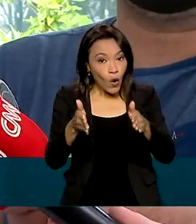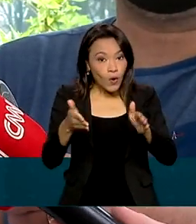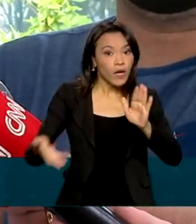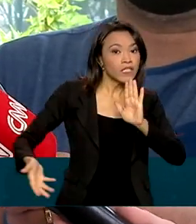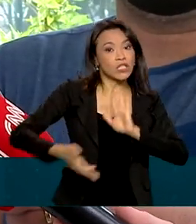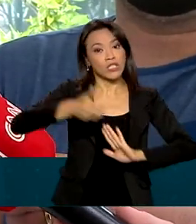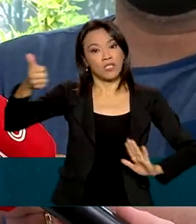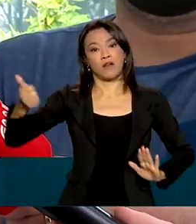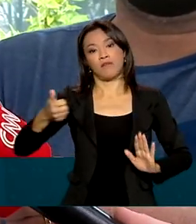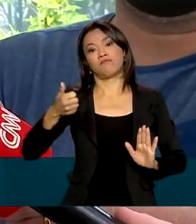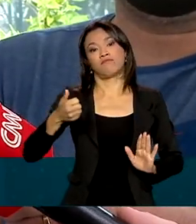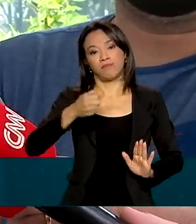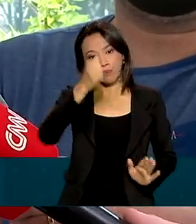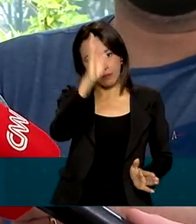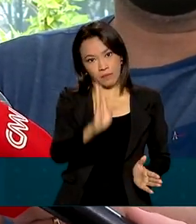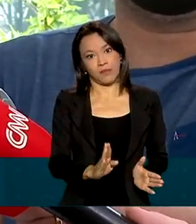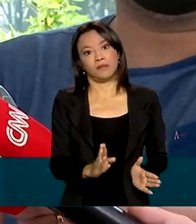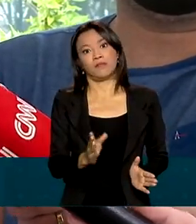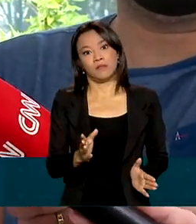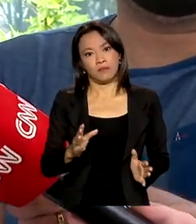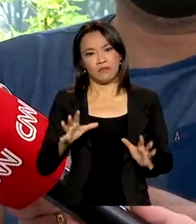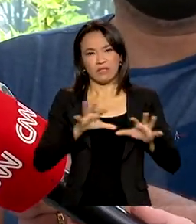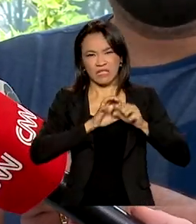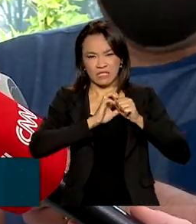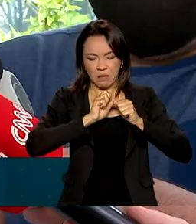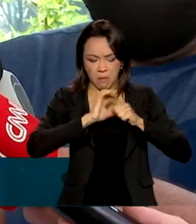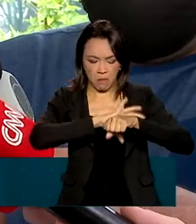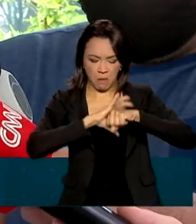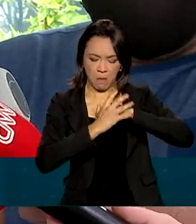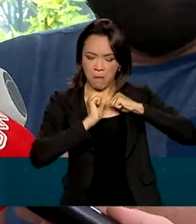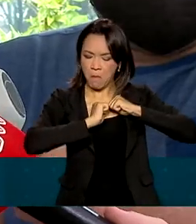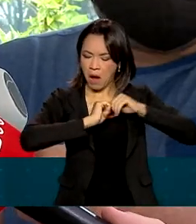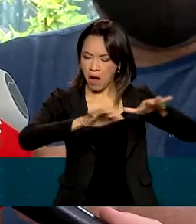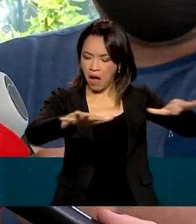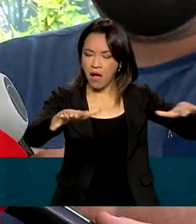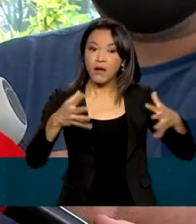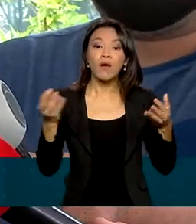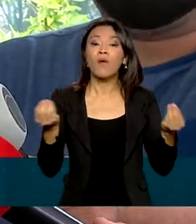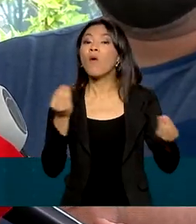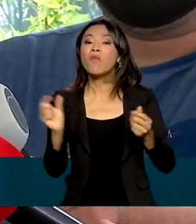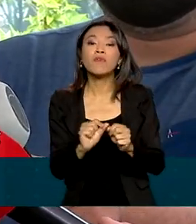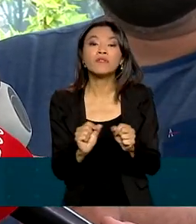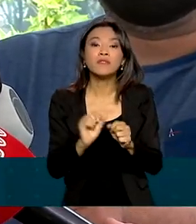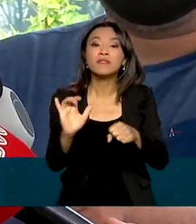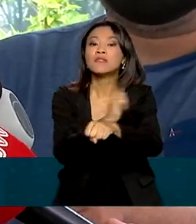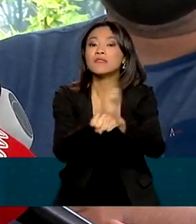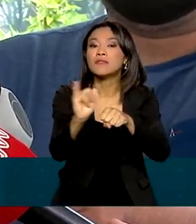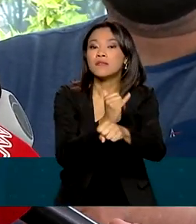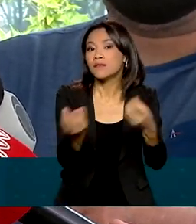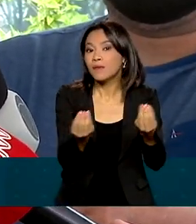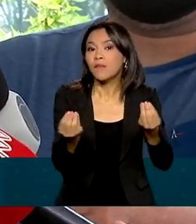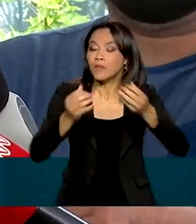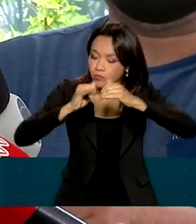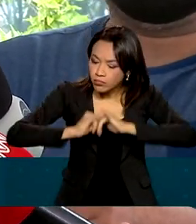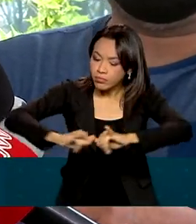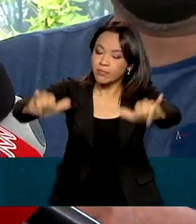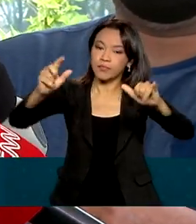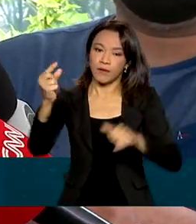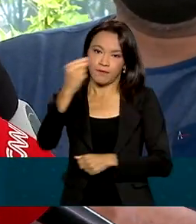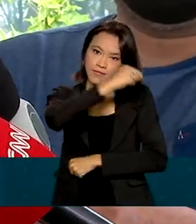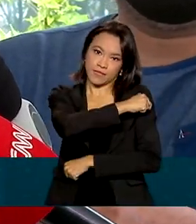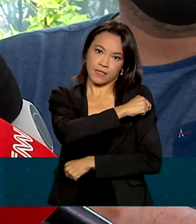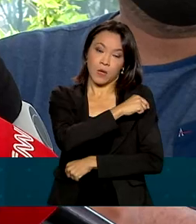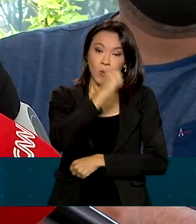sabemos que a maneira mais eficiente é através da campanha de vacinação. O Brasil adotou uma estratégia